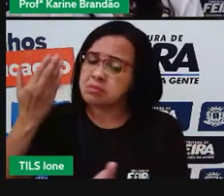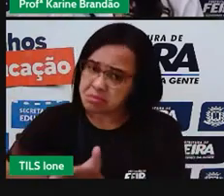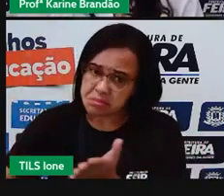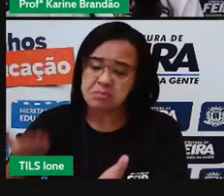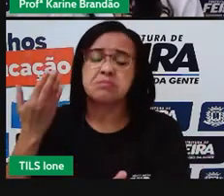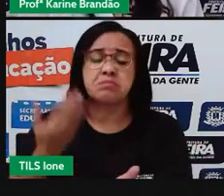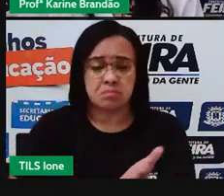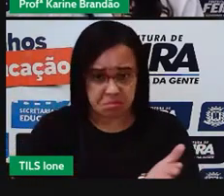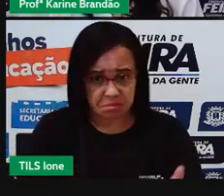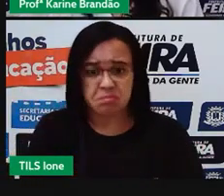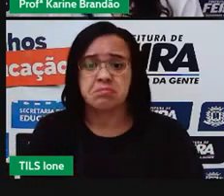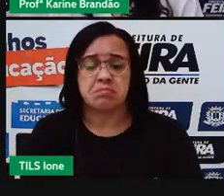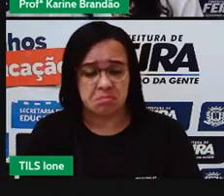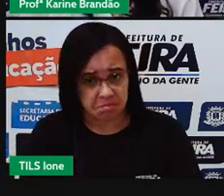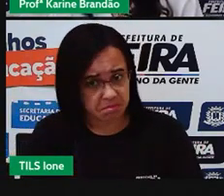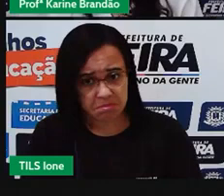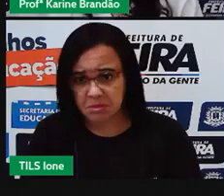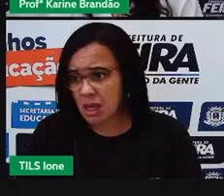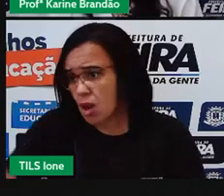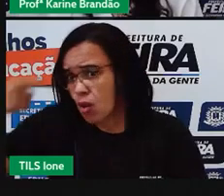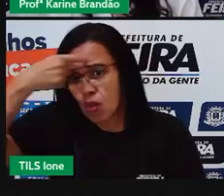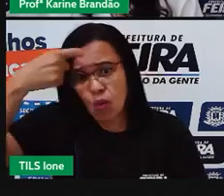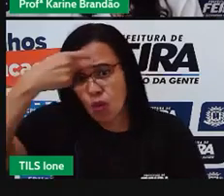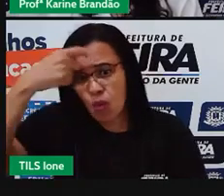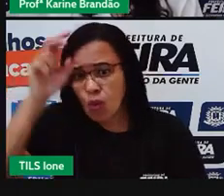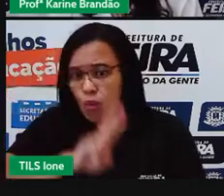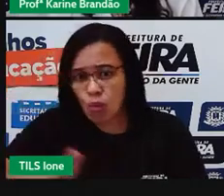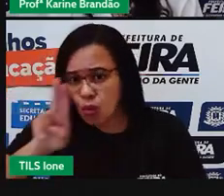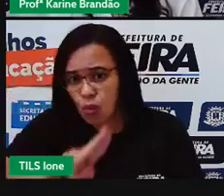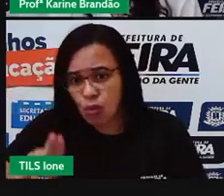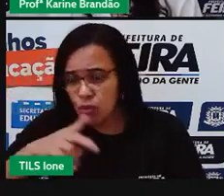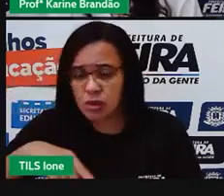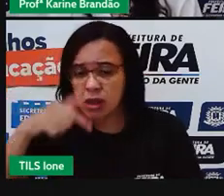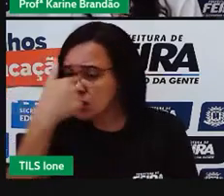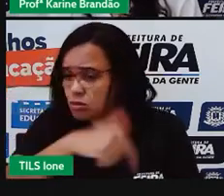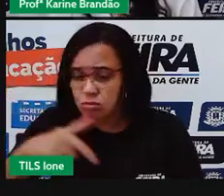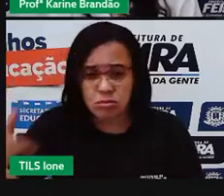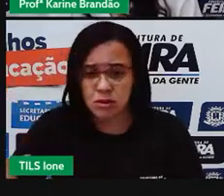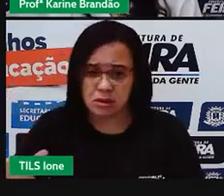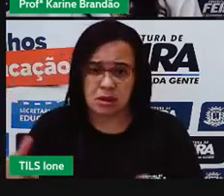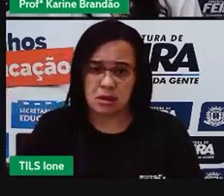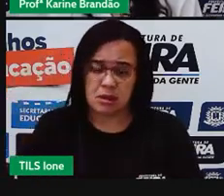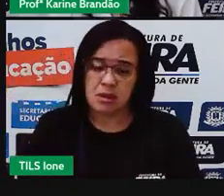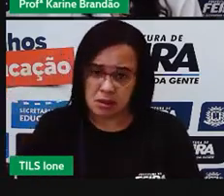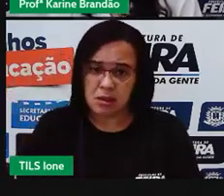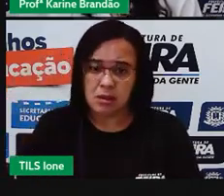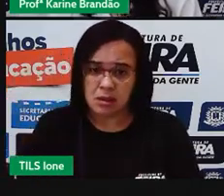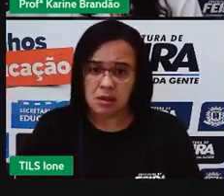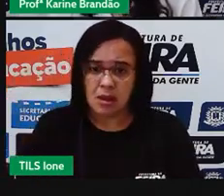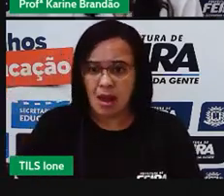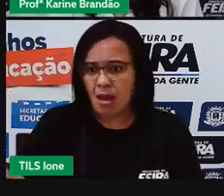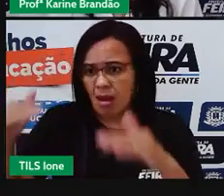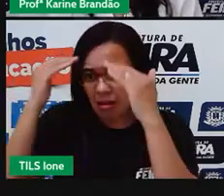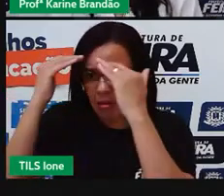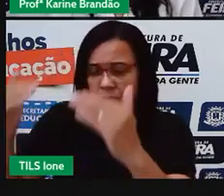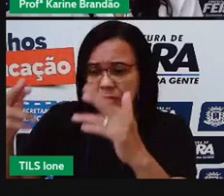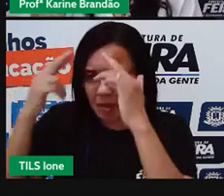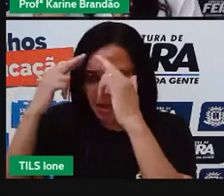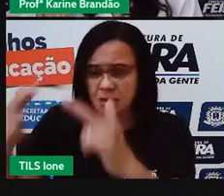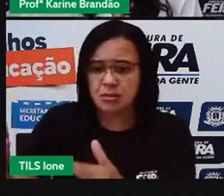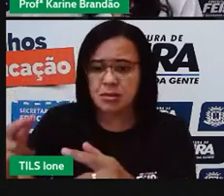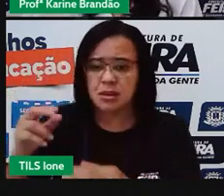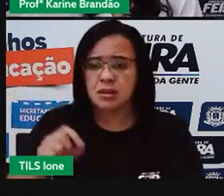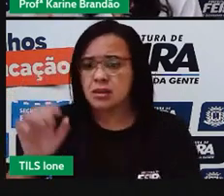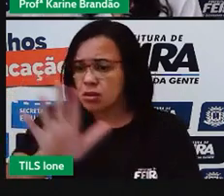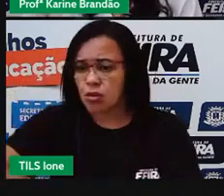excessivamente, sem o devido respeito pelo ambiente, sem o devido cuidado, inclusive o cuidado